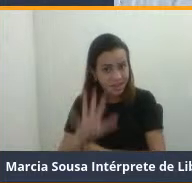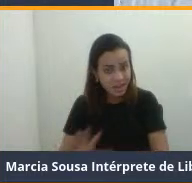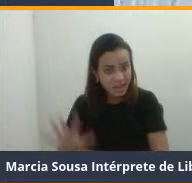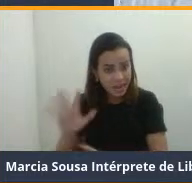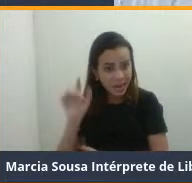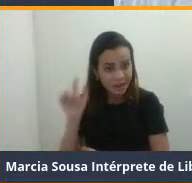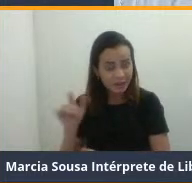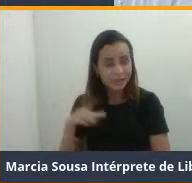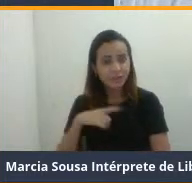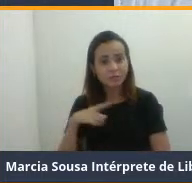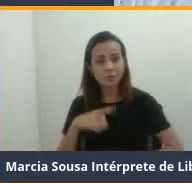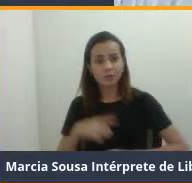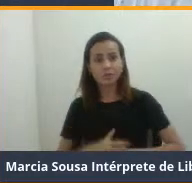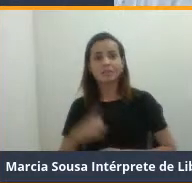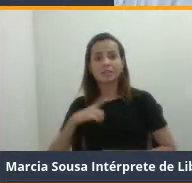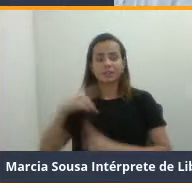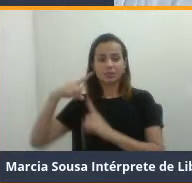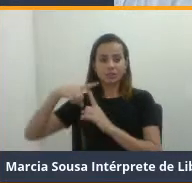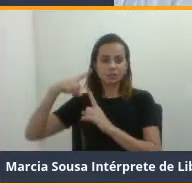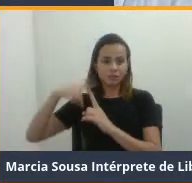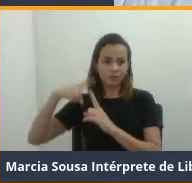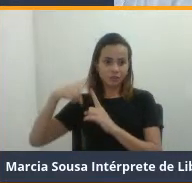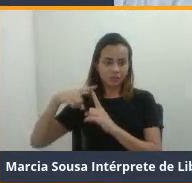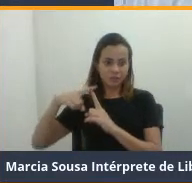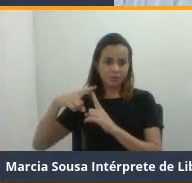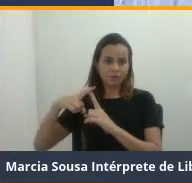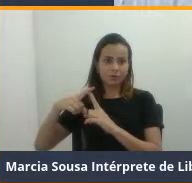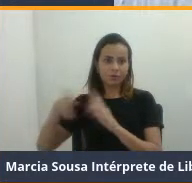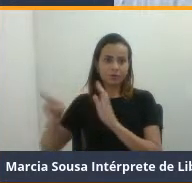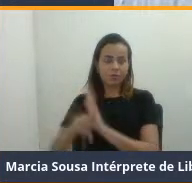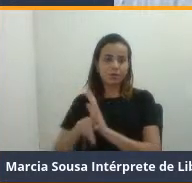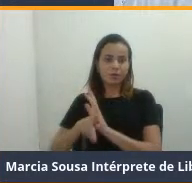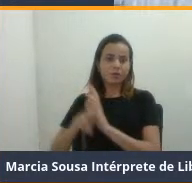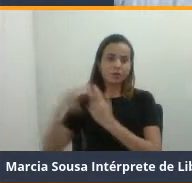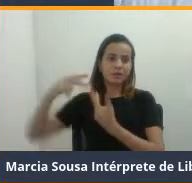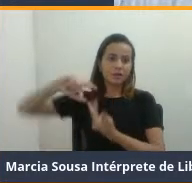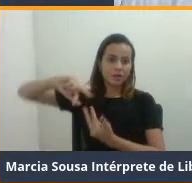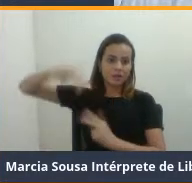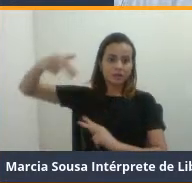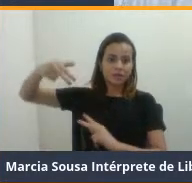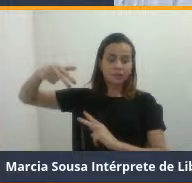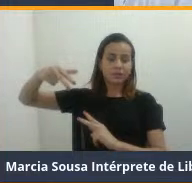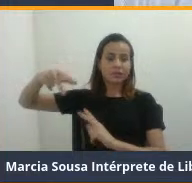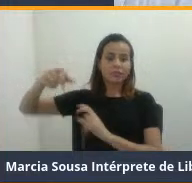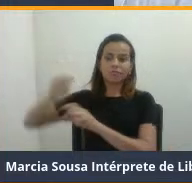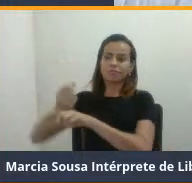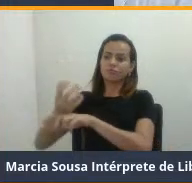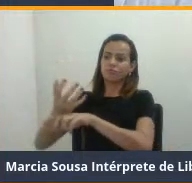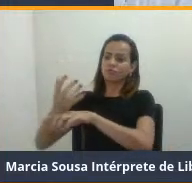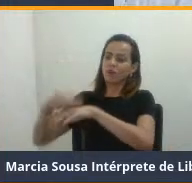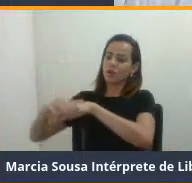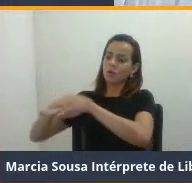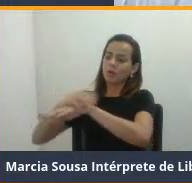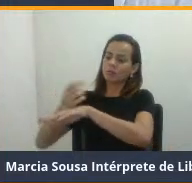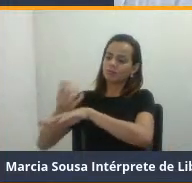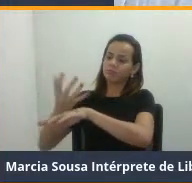existe um tipo de camundongo transgênico que ele emite fluorescência. E esse camundongo, ele foi